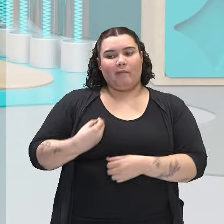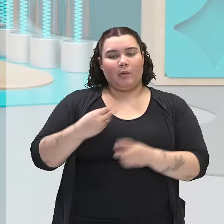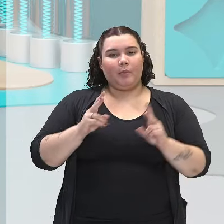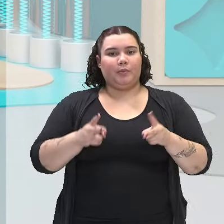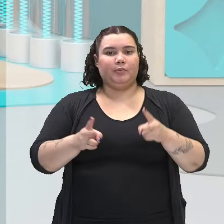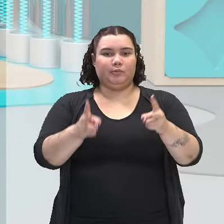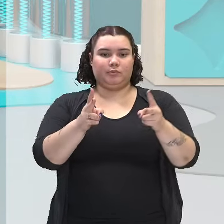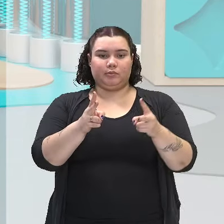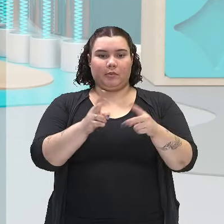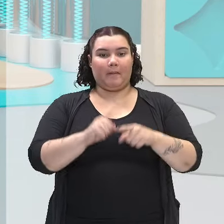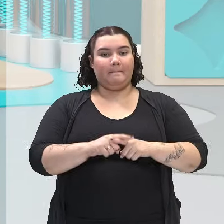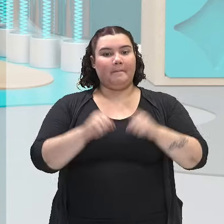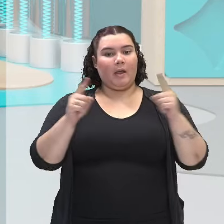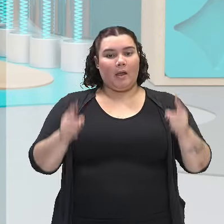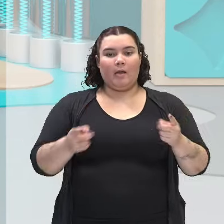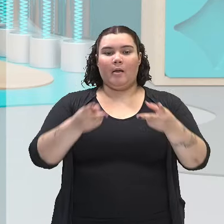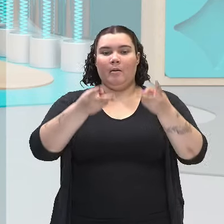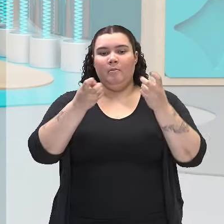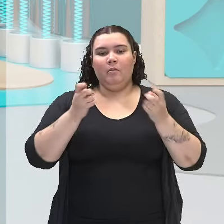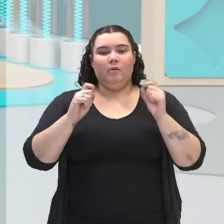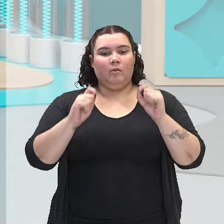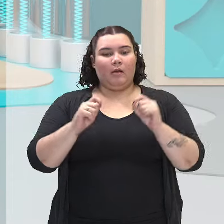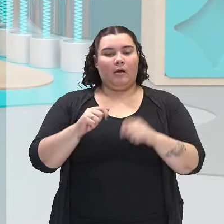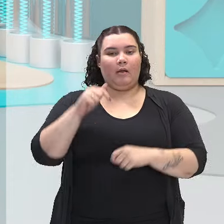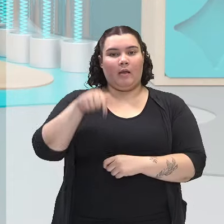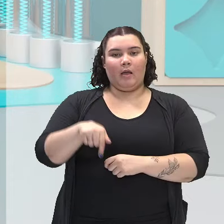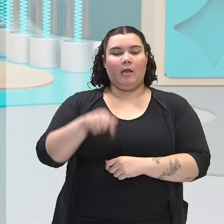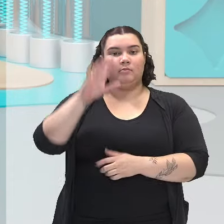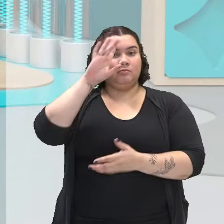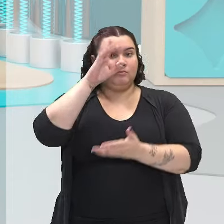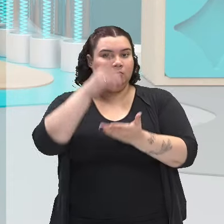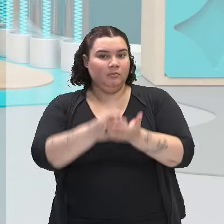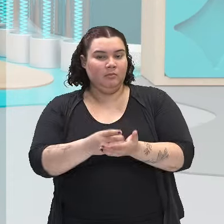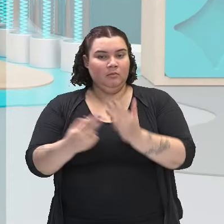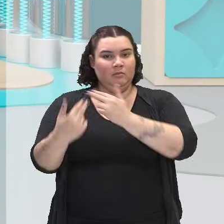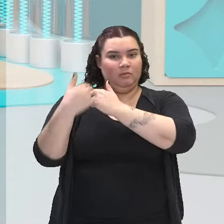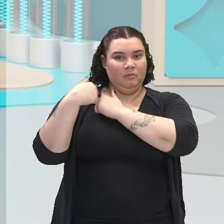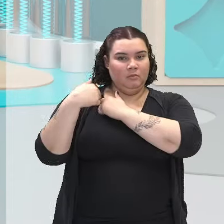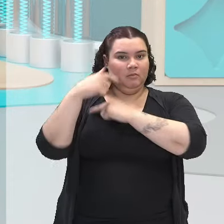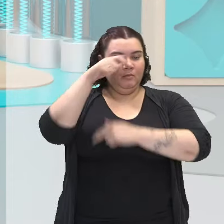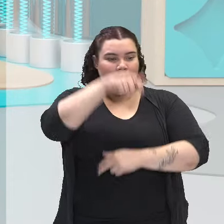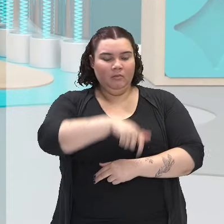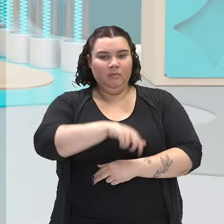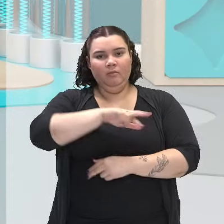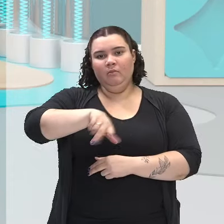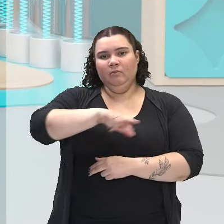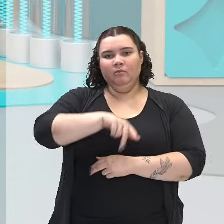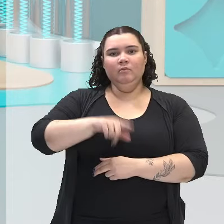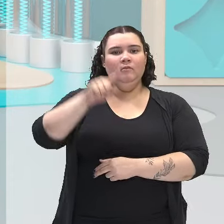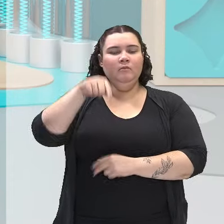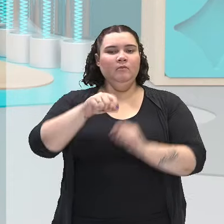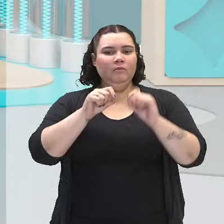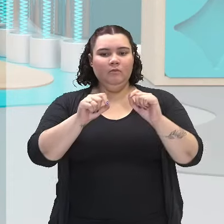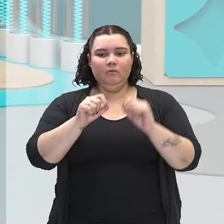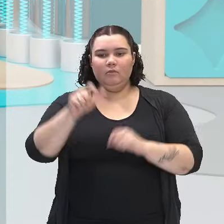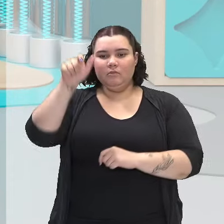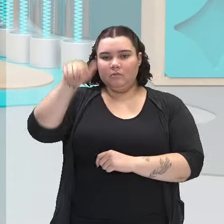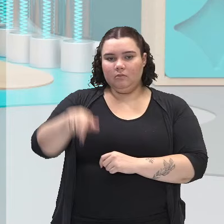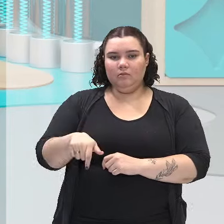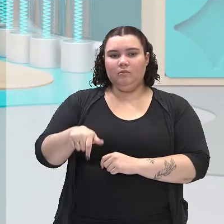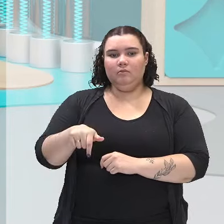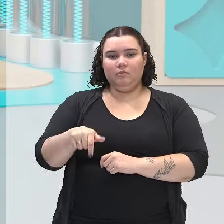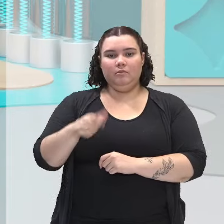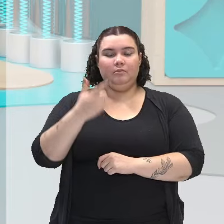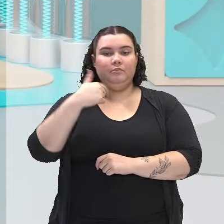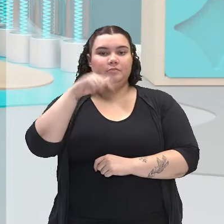reconhece que essa decisão, ela não está em suas mãos. Mas nas mãos de quem?